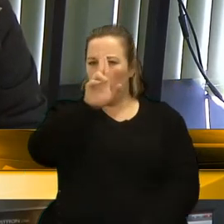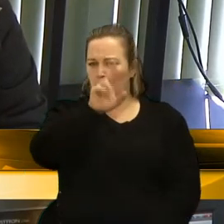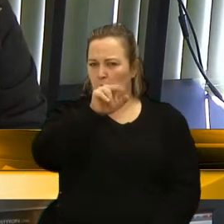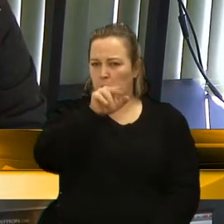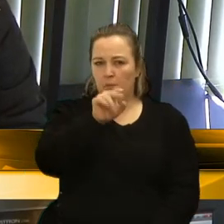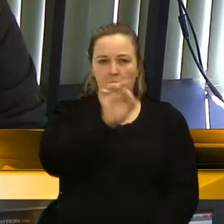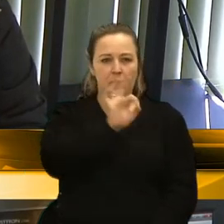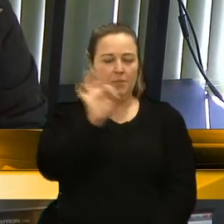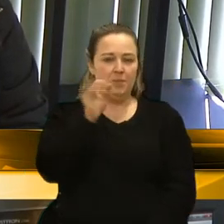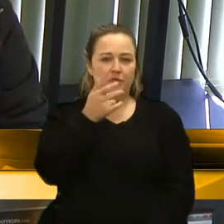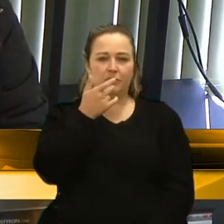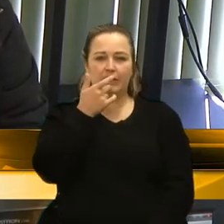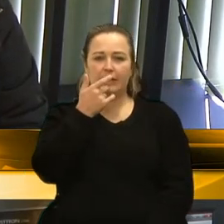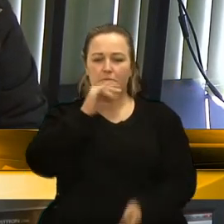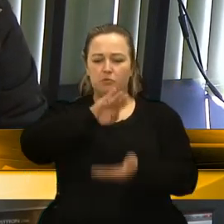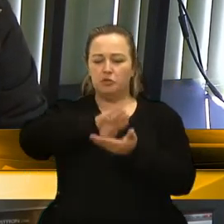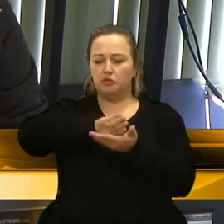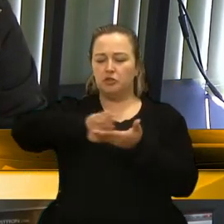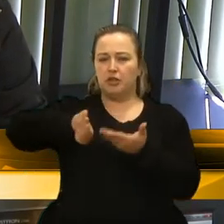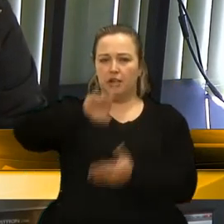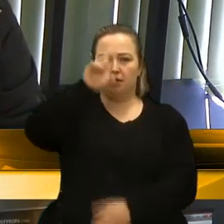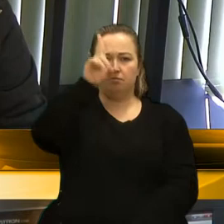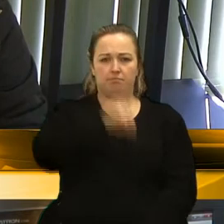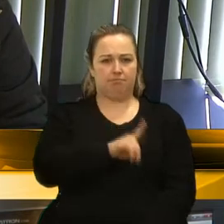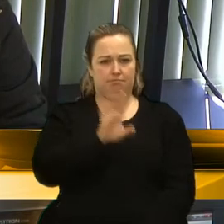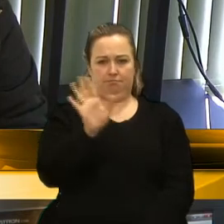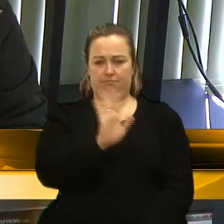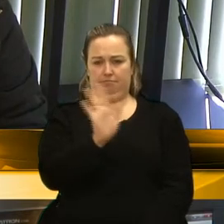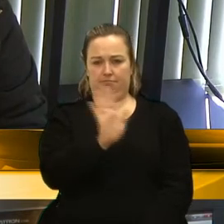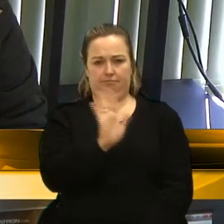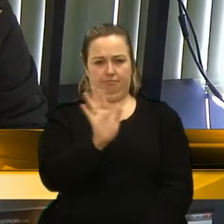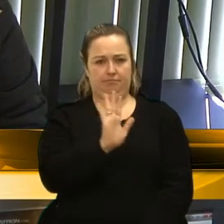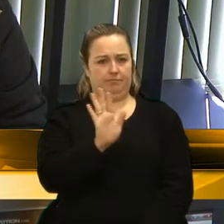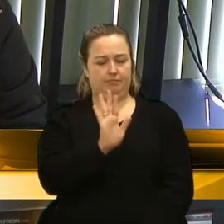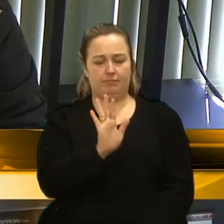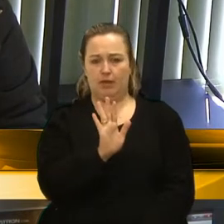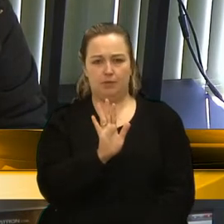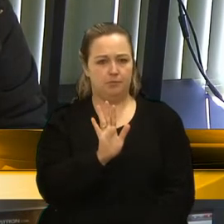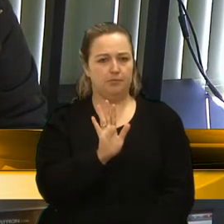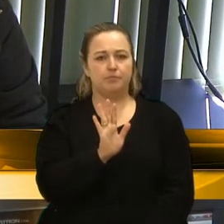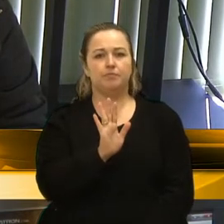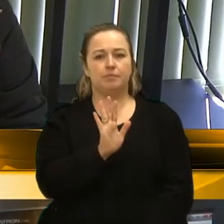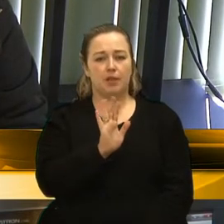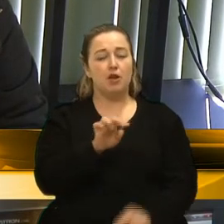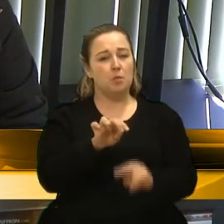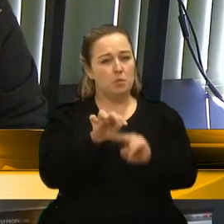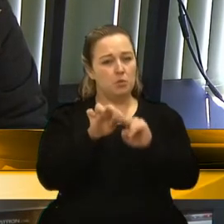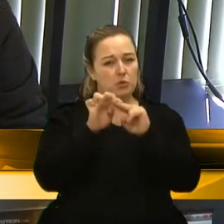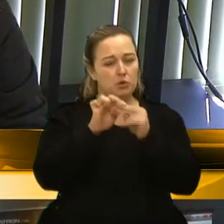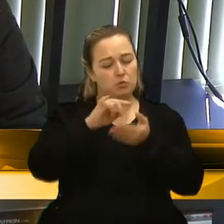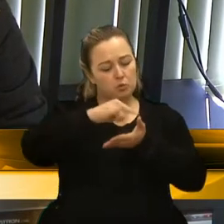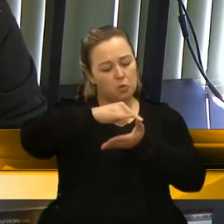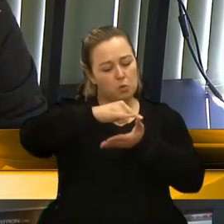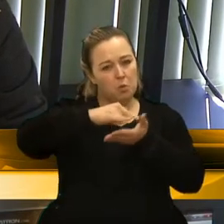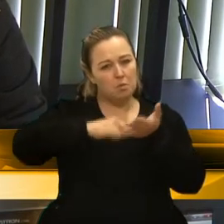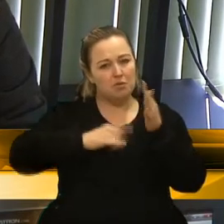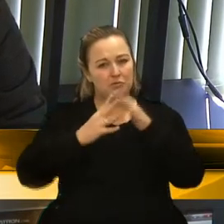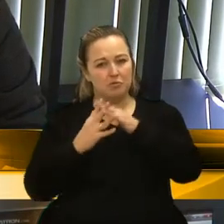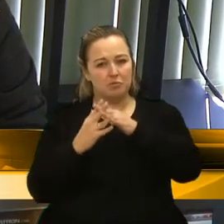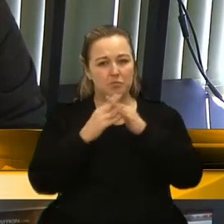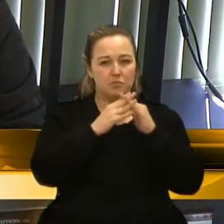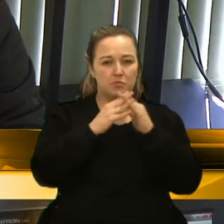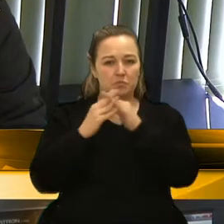de direitos da categoria, não foi isso. E o ofício, de fato, ficou confuso. E, por esse motivo, de forma